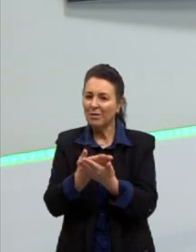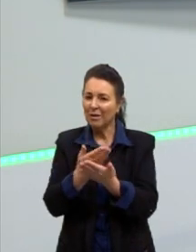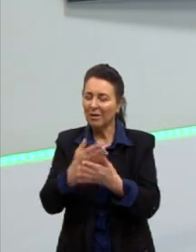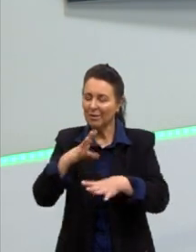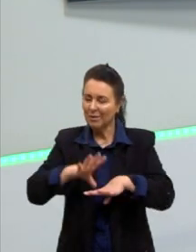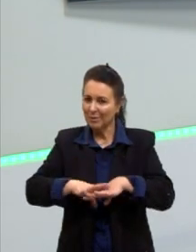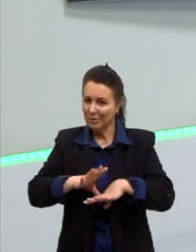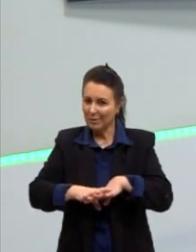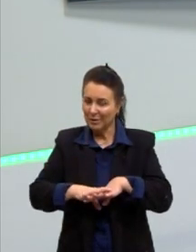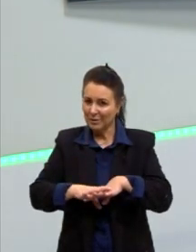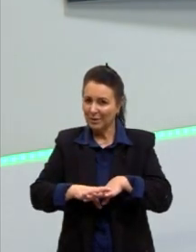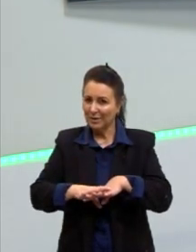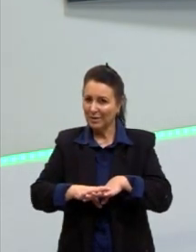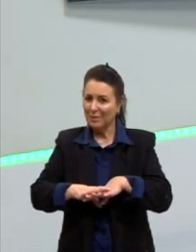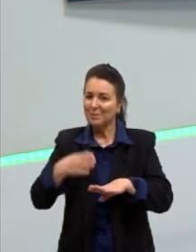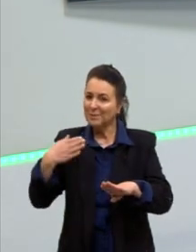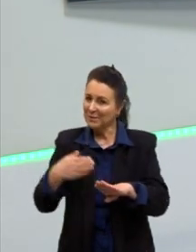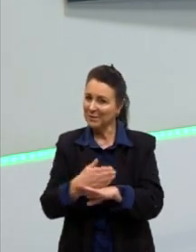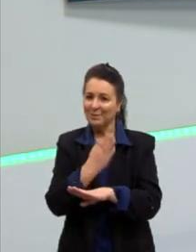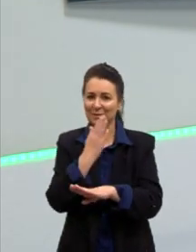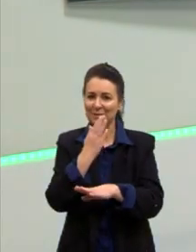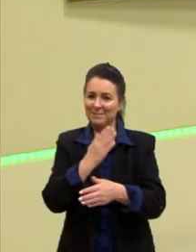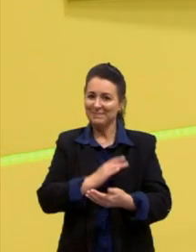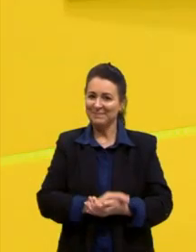Até lá, gente! Partiu passar!